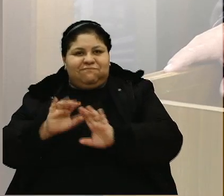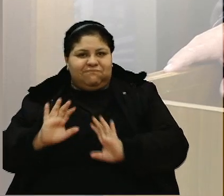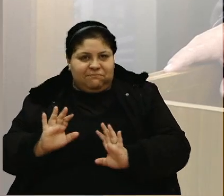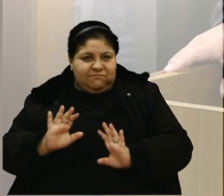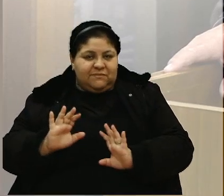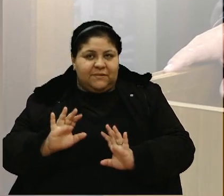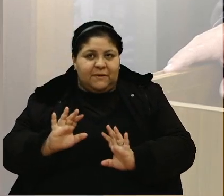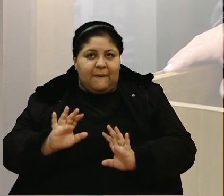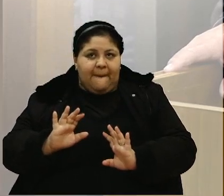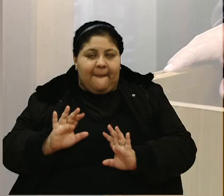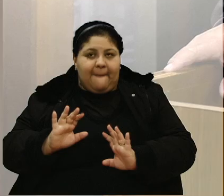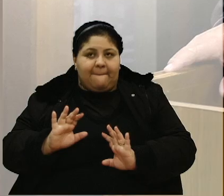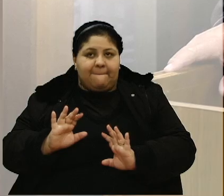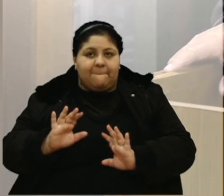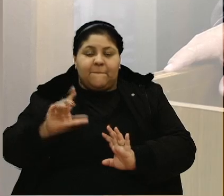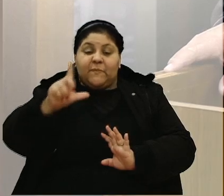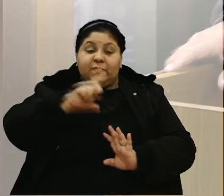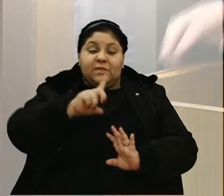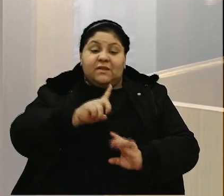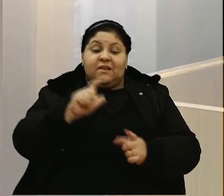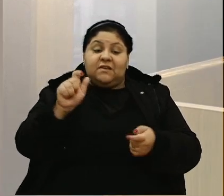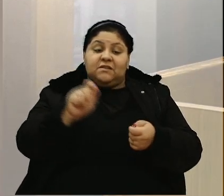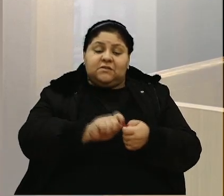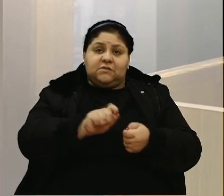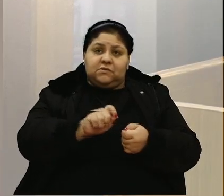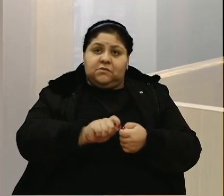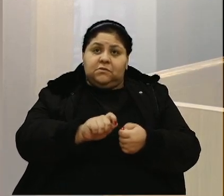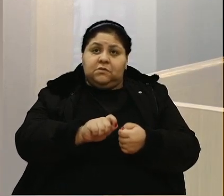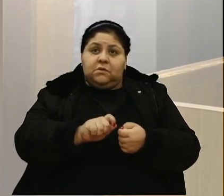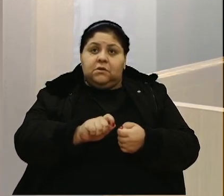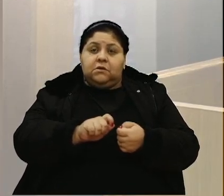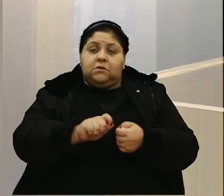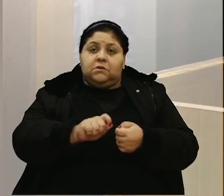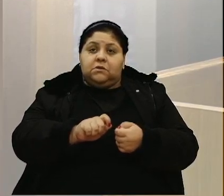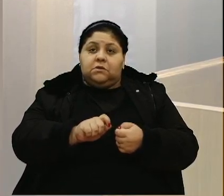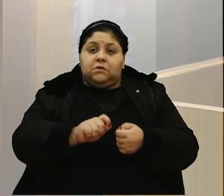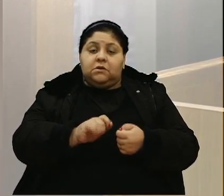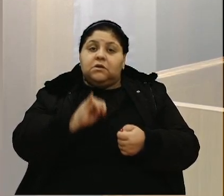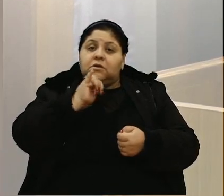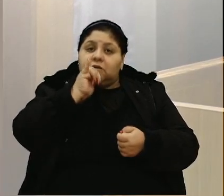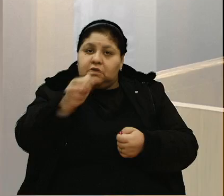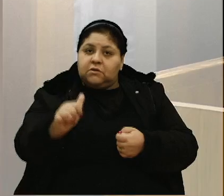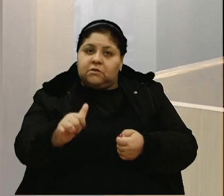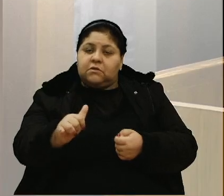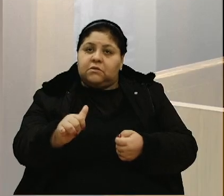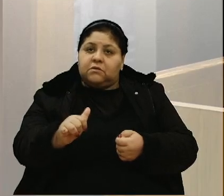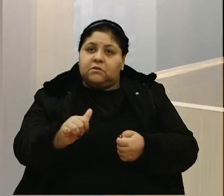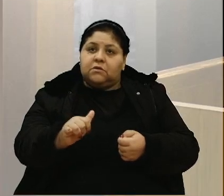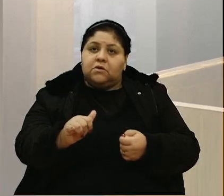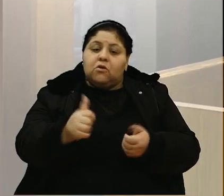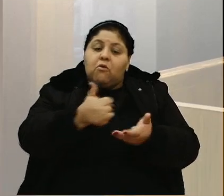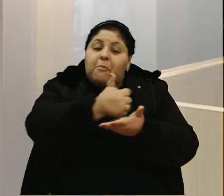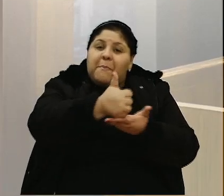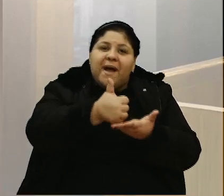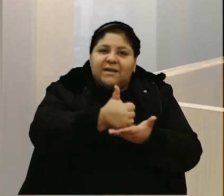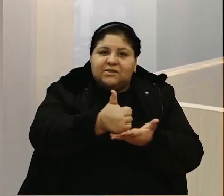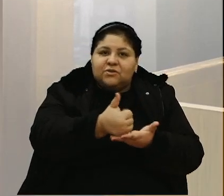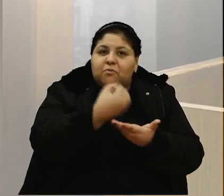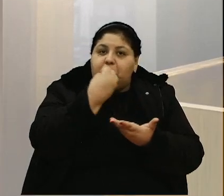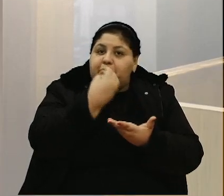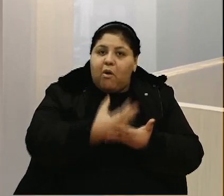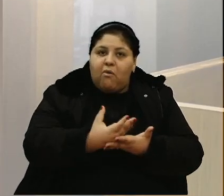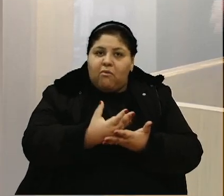Então, nem isso não tava funcionando. Se tivesse feito... Como eu tenho o costume de dizer aqui na tribuna, se fizesse pelo menos o feijão com arroz, tava bom.